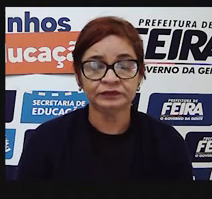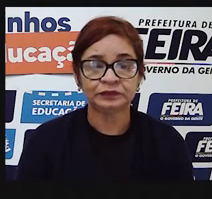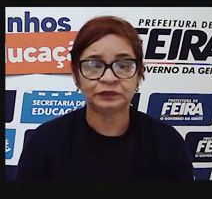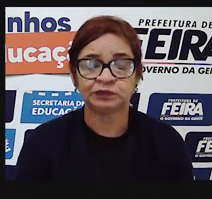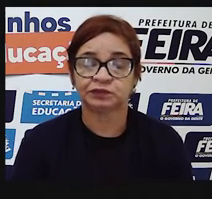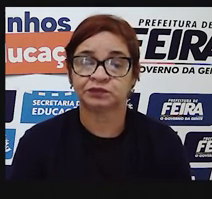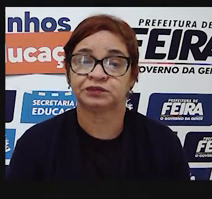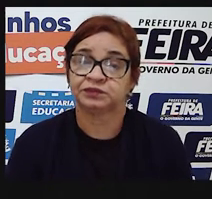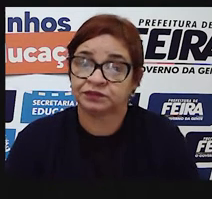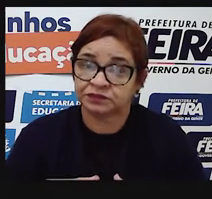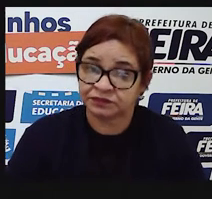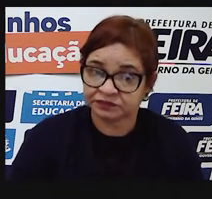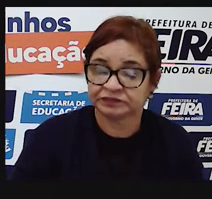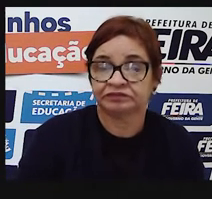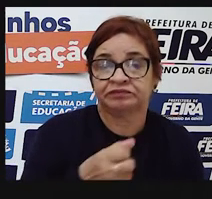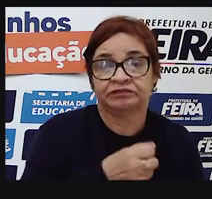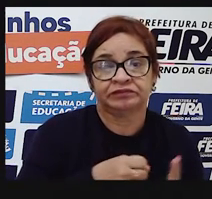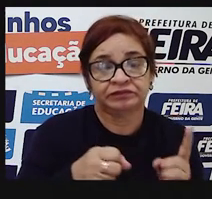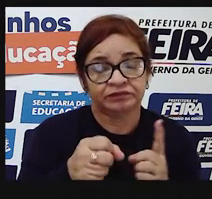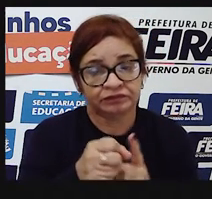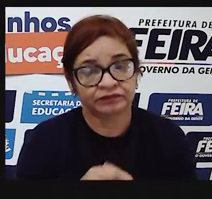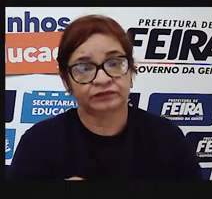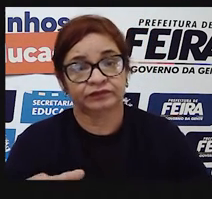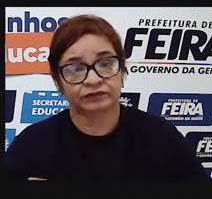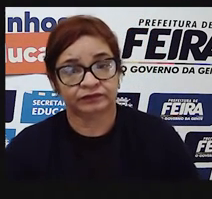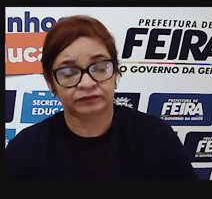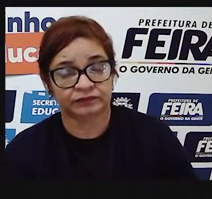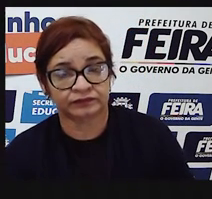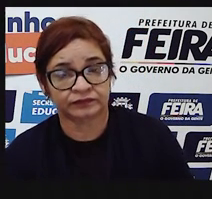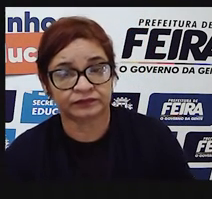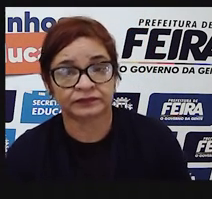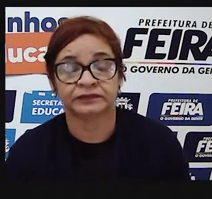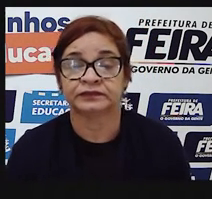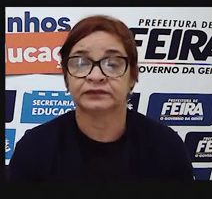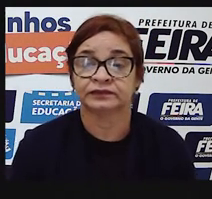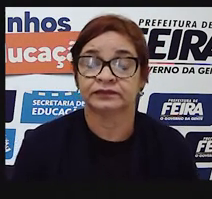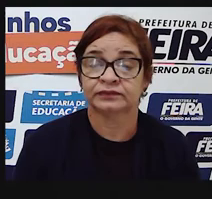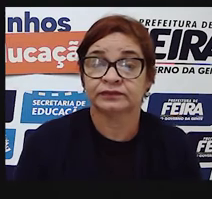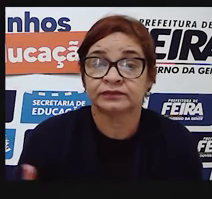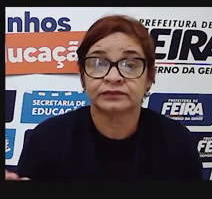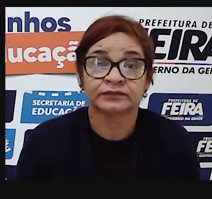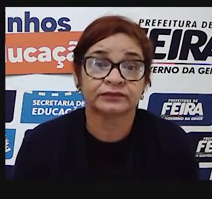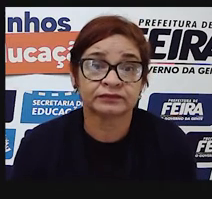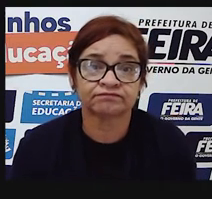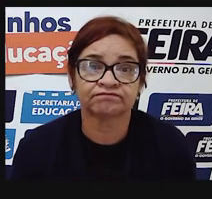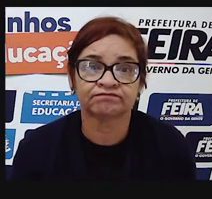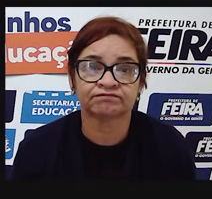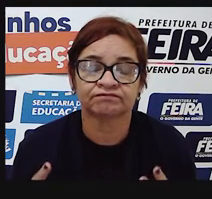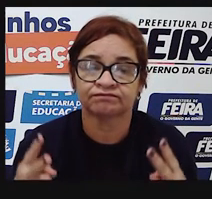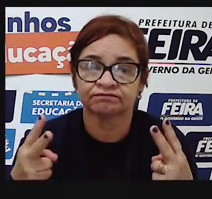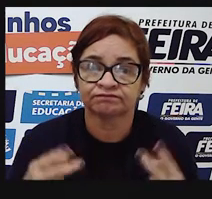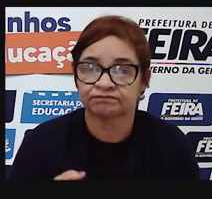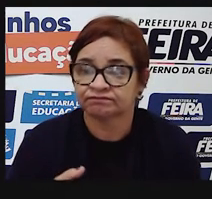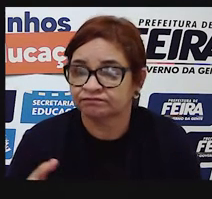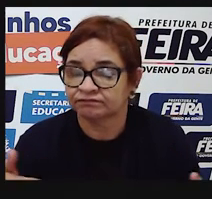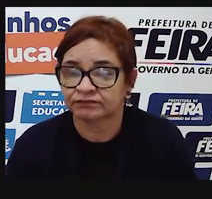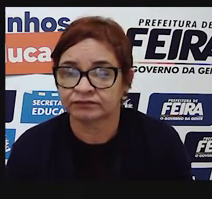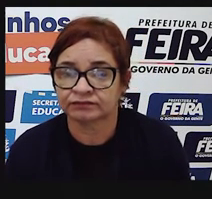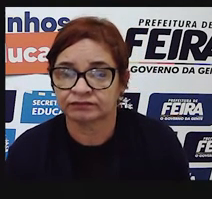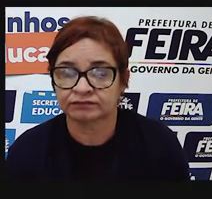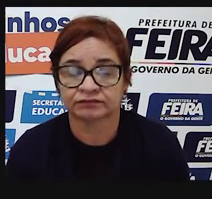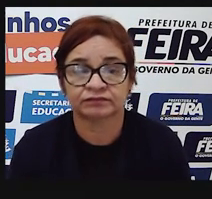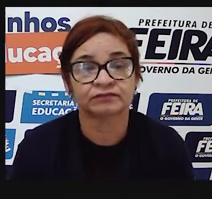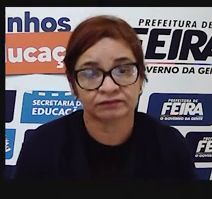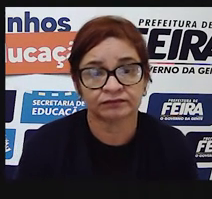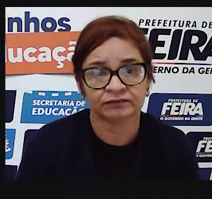social, trabalhando, ele passa a dar valor a coisas materiais. No caso aí, esse mais